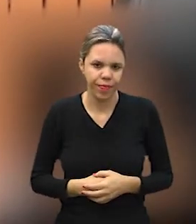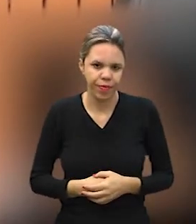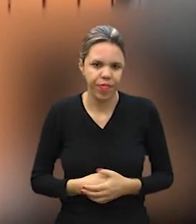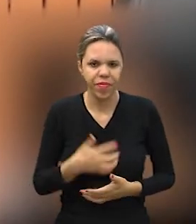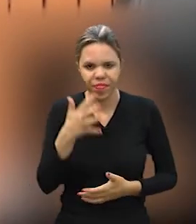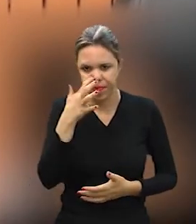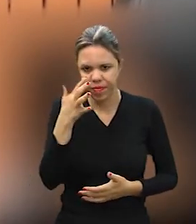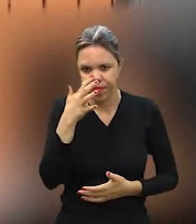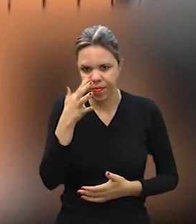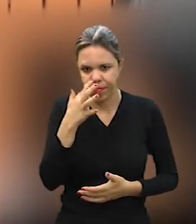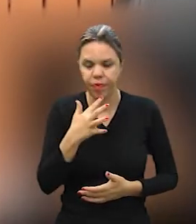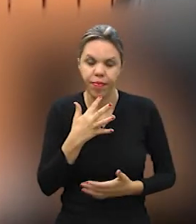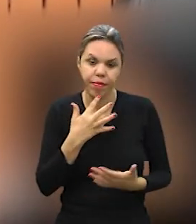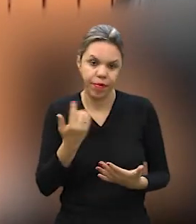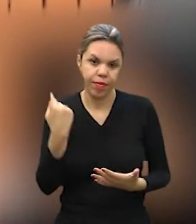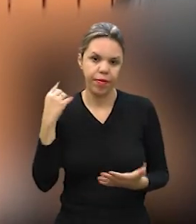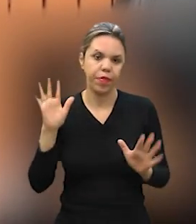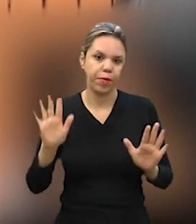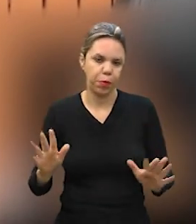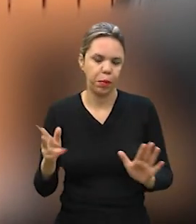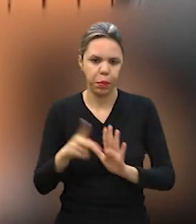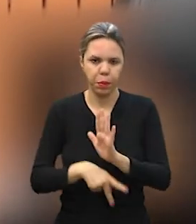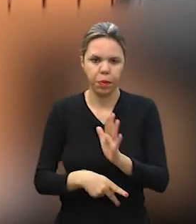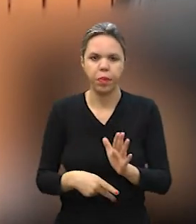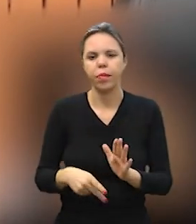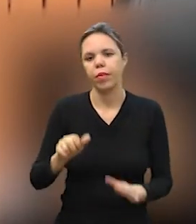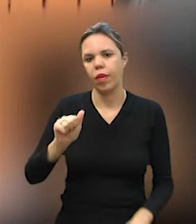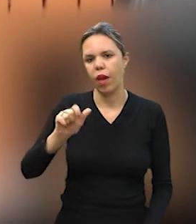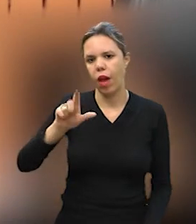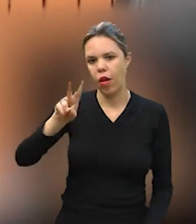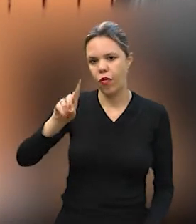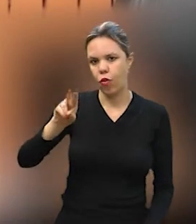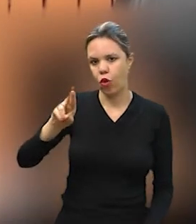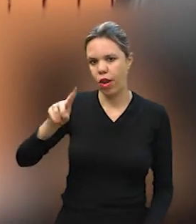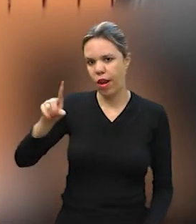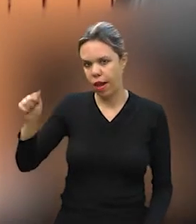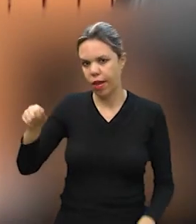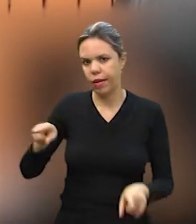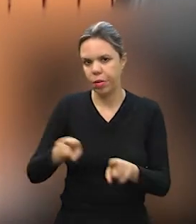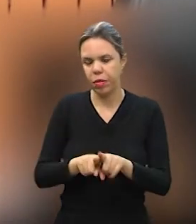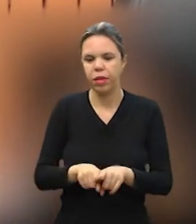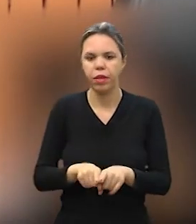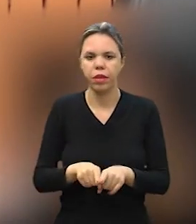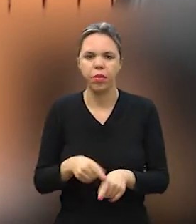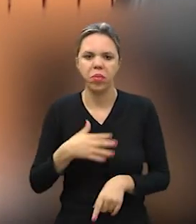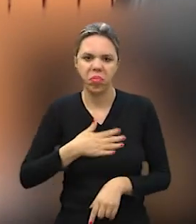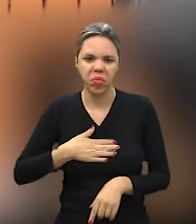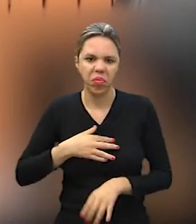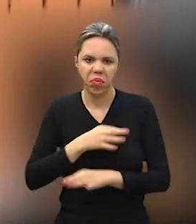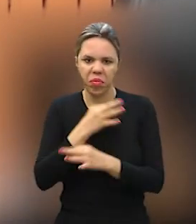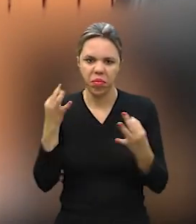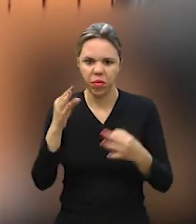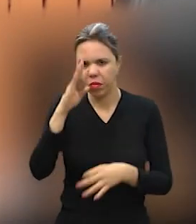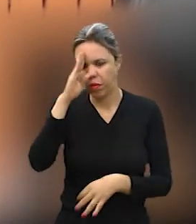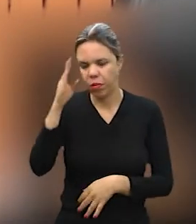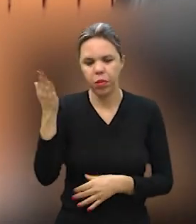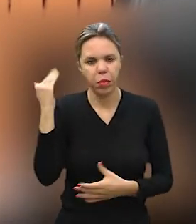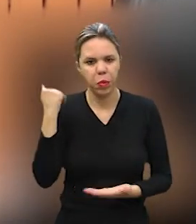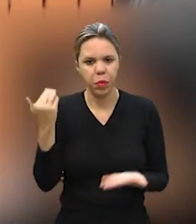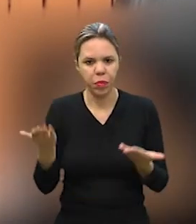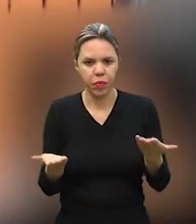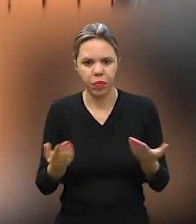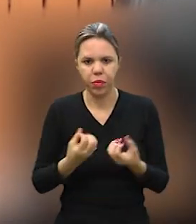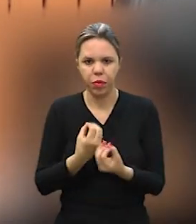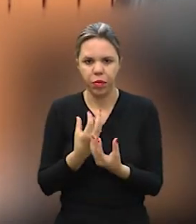que me encantou bastante quando eu conheci. Agora, o Projeto Alvorada também foi algo que me impactou muito, principalmente